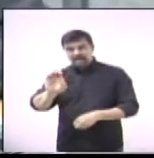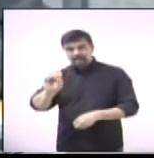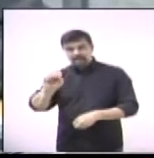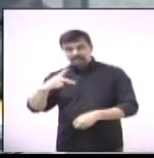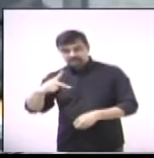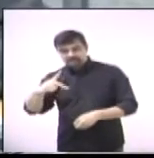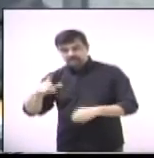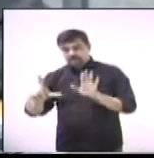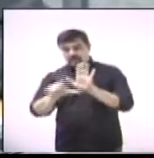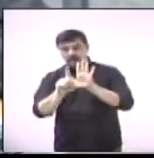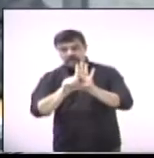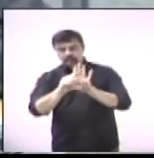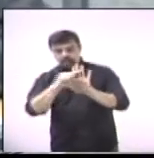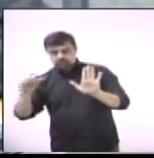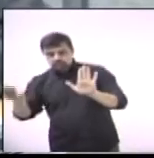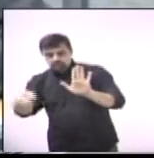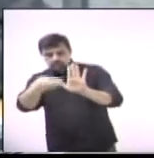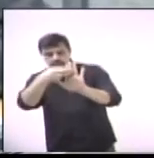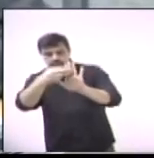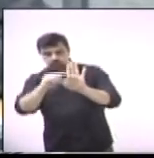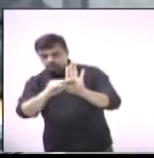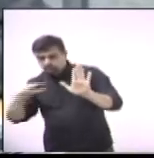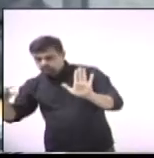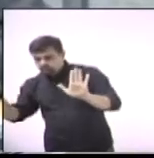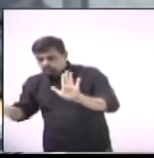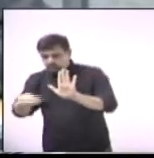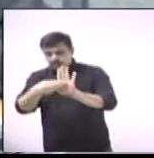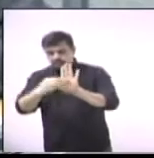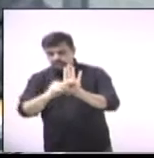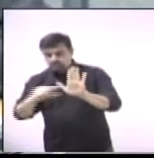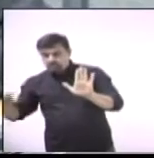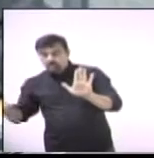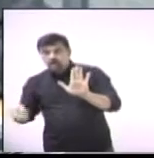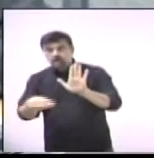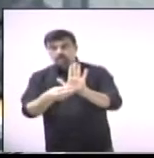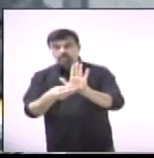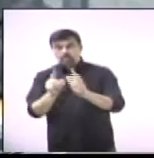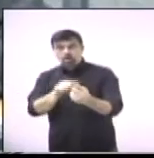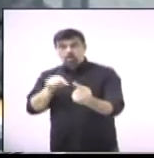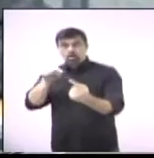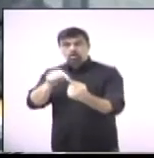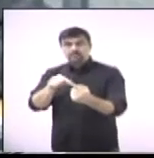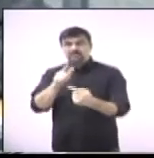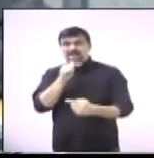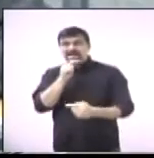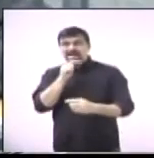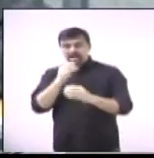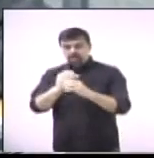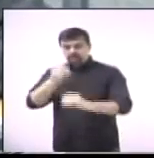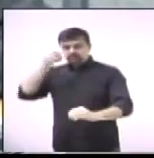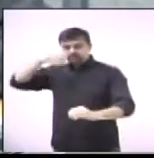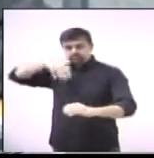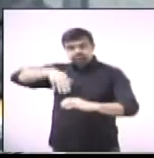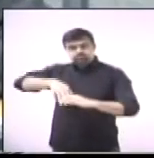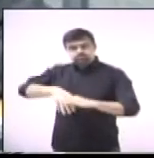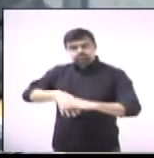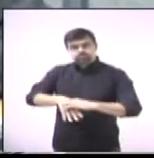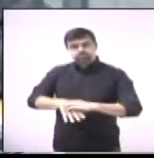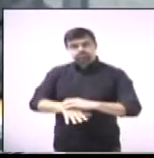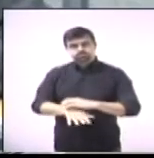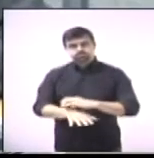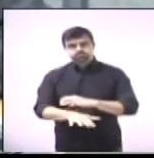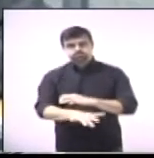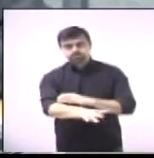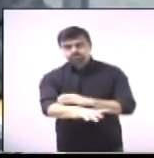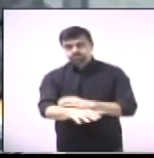emendas de minha autoria que era para interligar o esgoto na rua Argelpiva, para